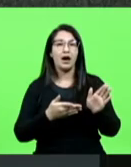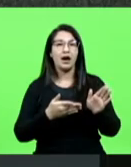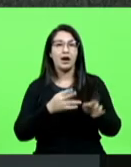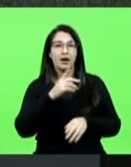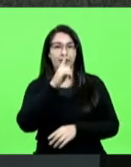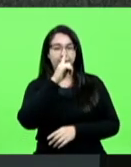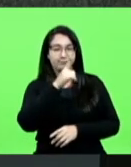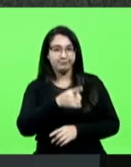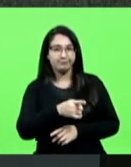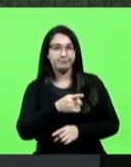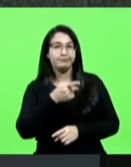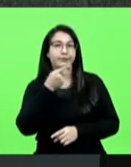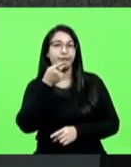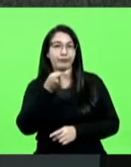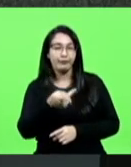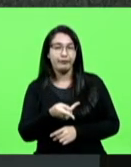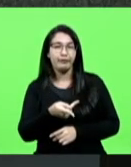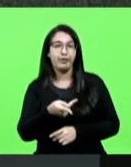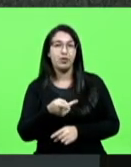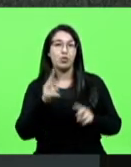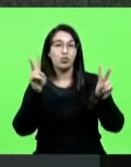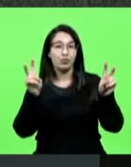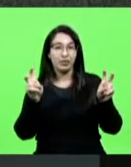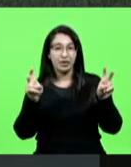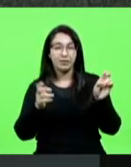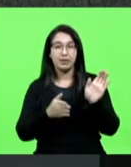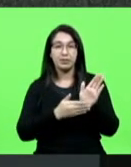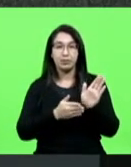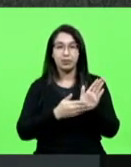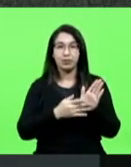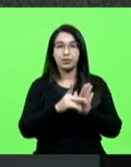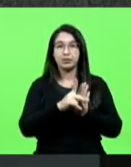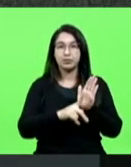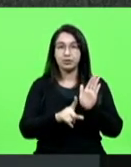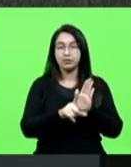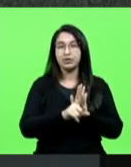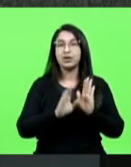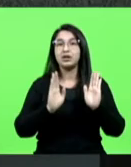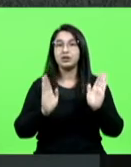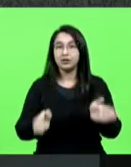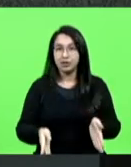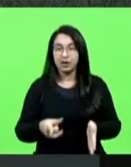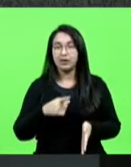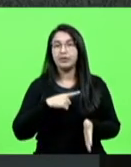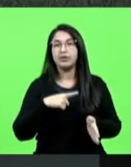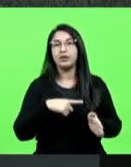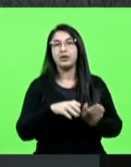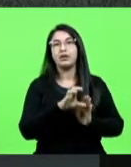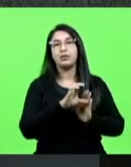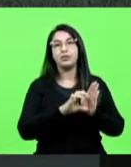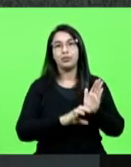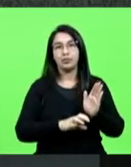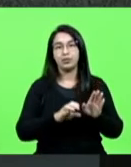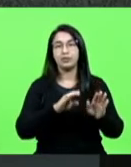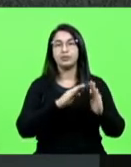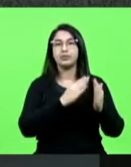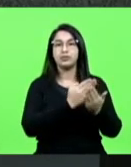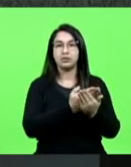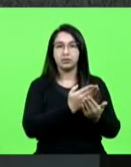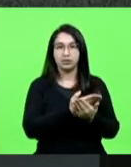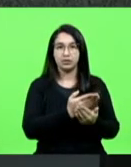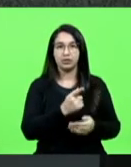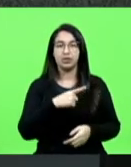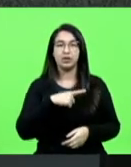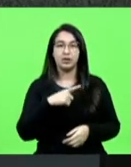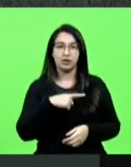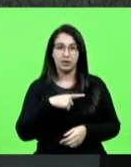pronunciaram-se no sentido de que a temática proposta no projeto de lei já está contemplada nos currículos das escolas que integram a Rede Pública